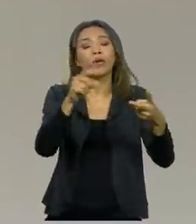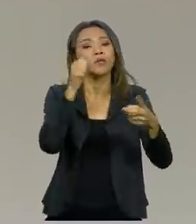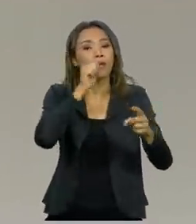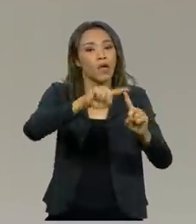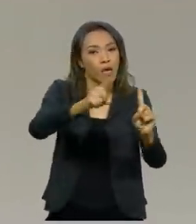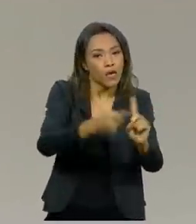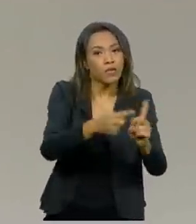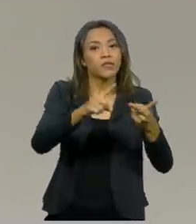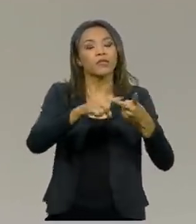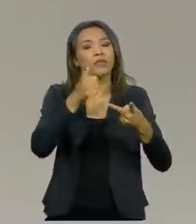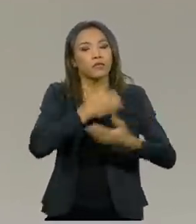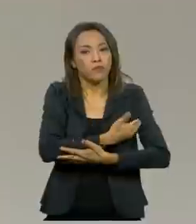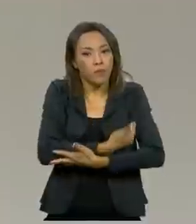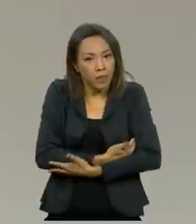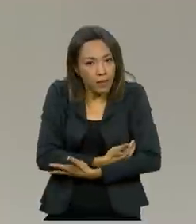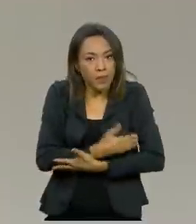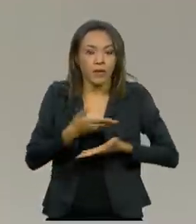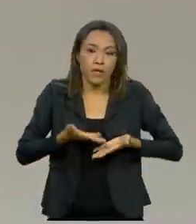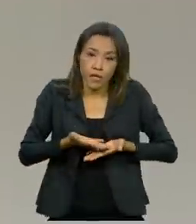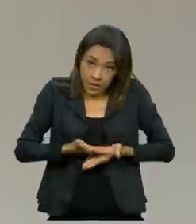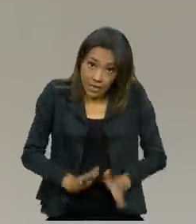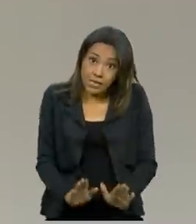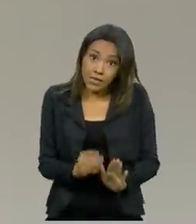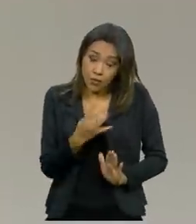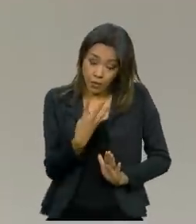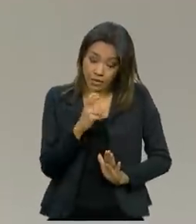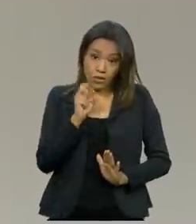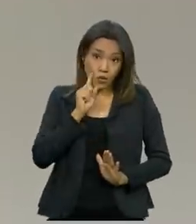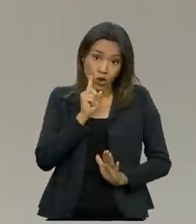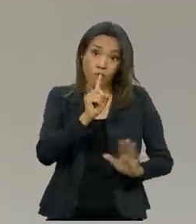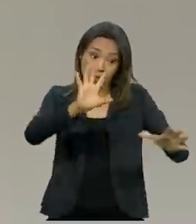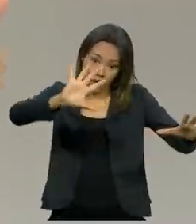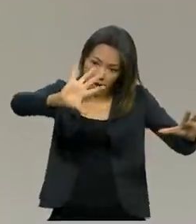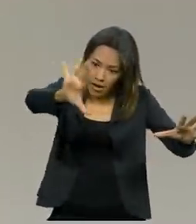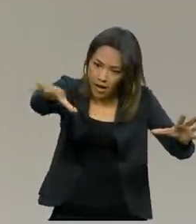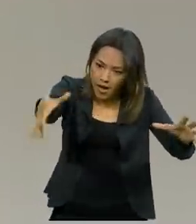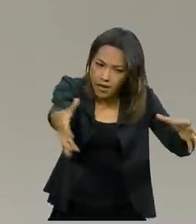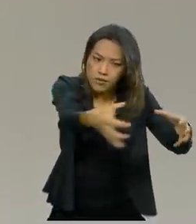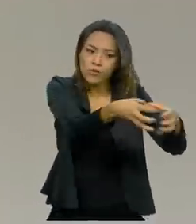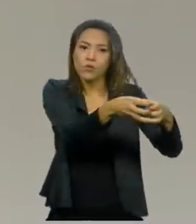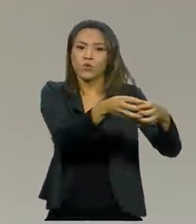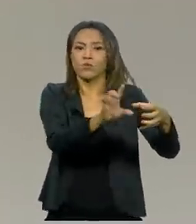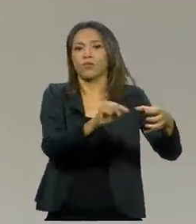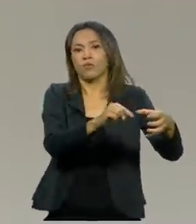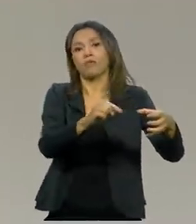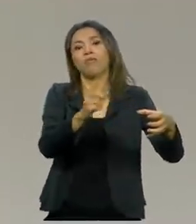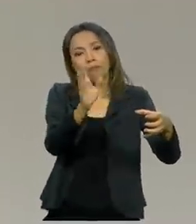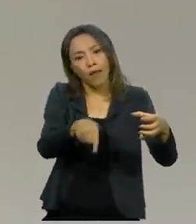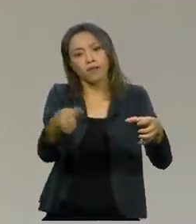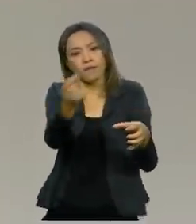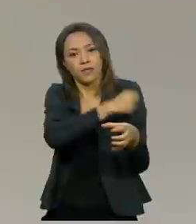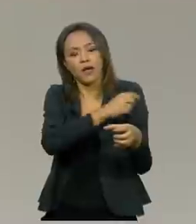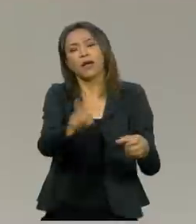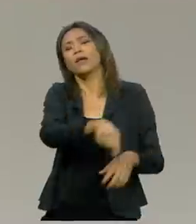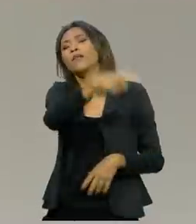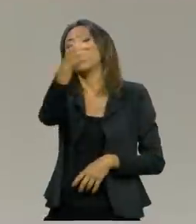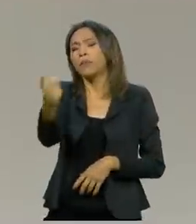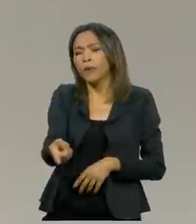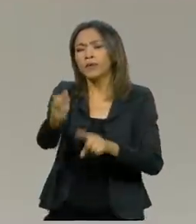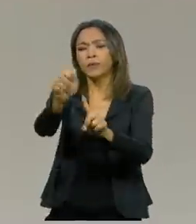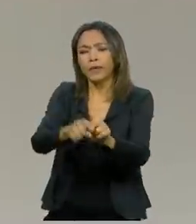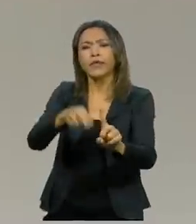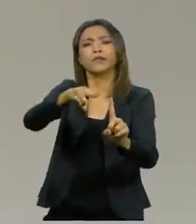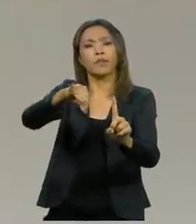sem comorbidades, no Programa Nacional de Imunizações em grupos prioritários, para receber a vacinação. E logo depois, em maio,